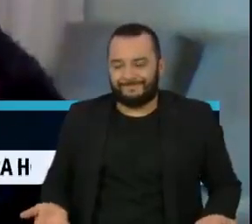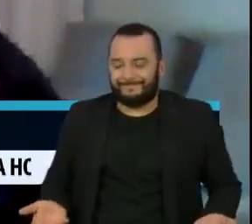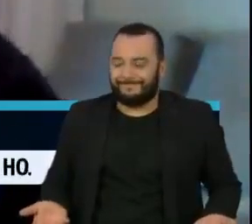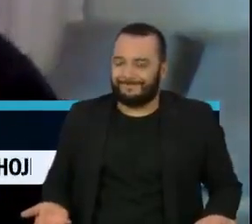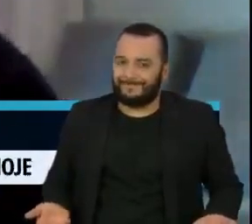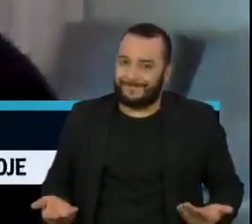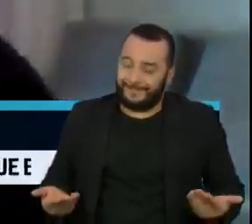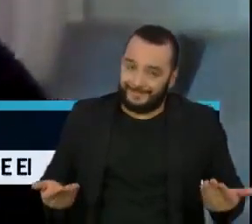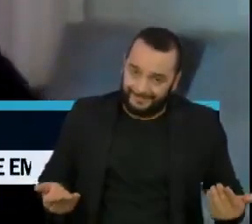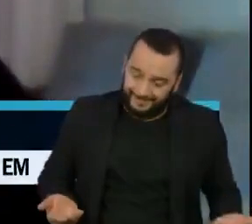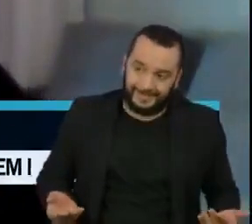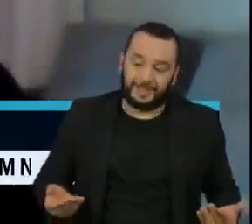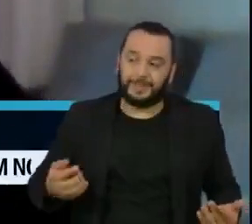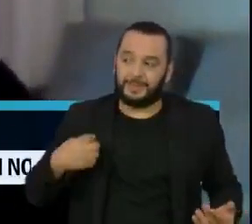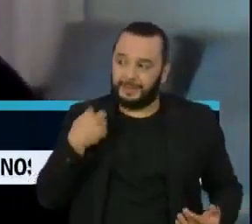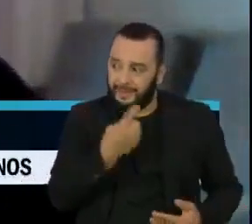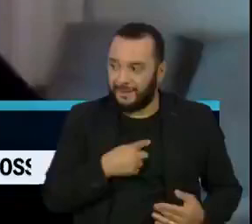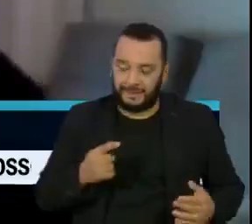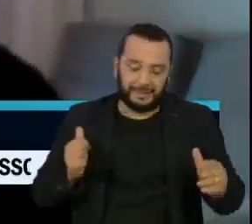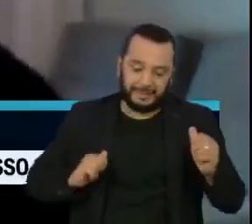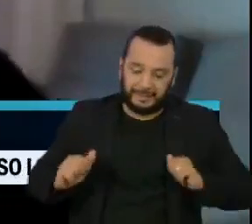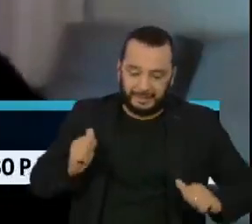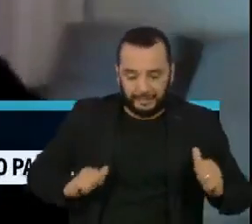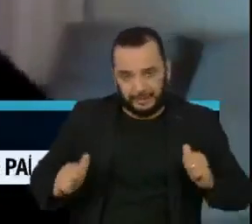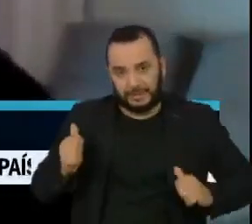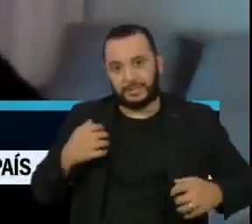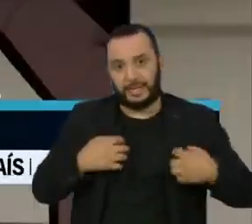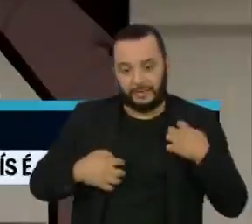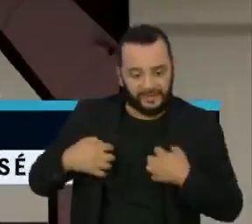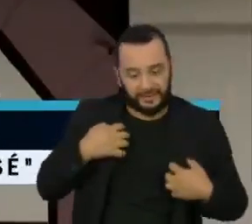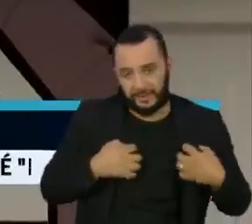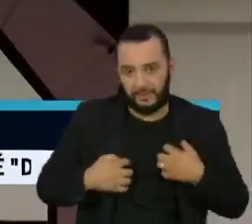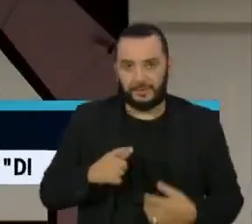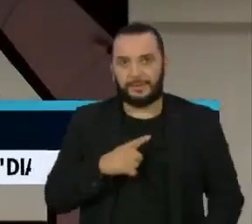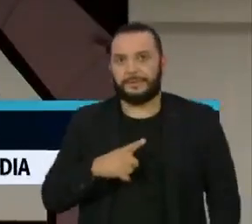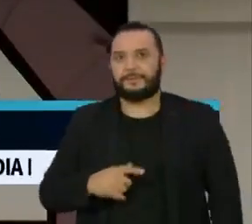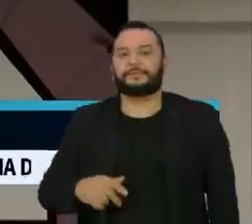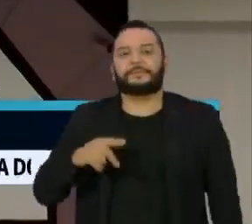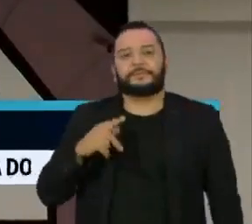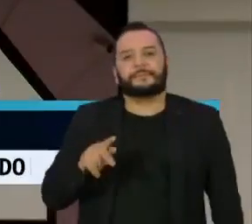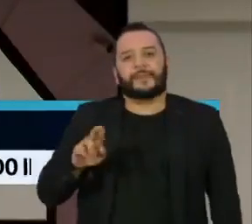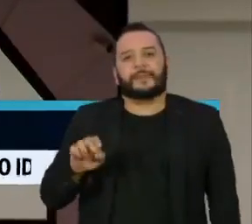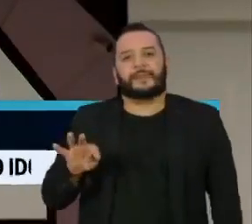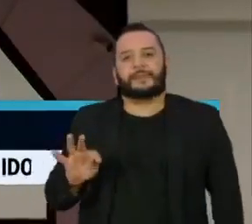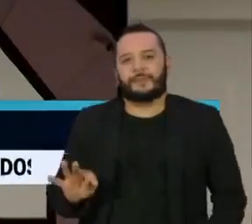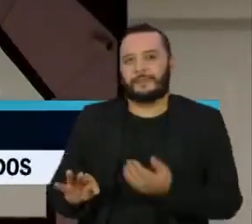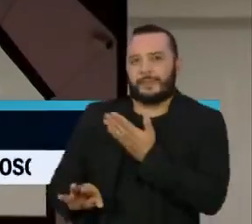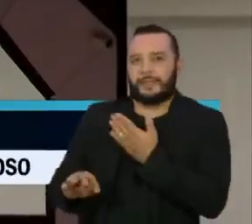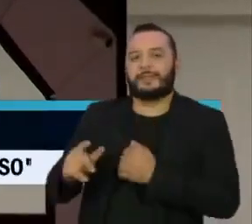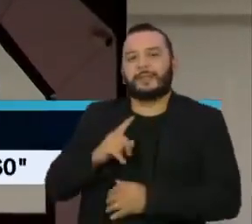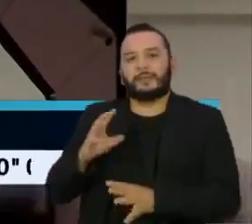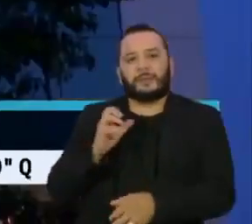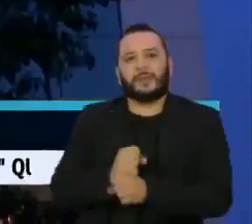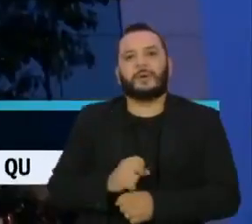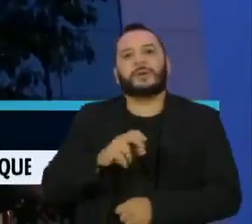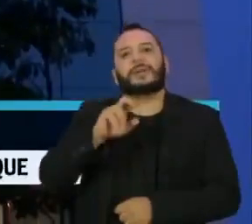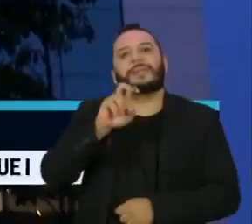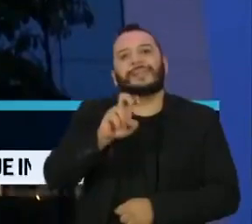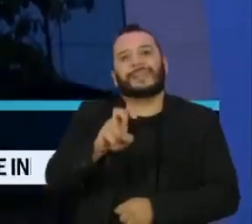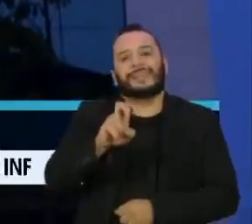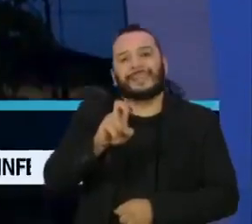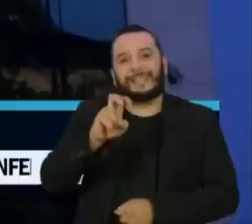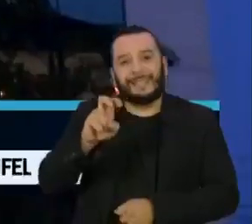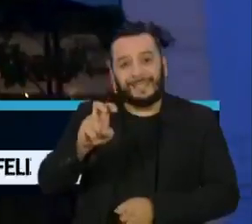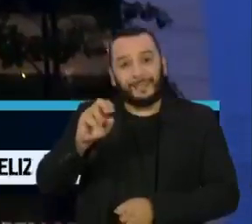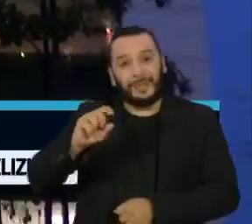Então, essa é a maior aflição deles, de todos nós, né? A Prevent Senior tem 550 mil segurados.